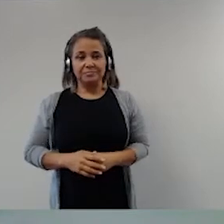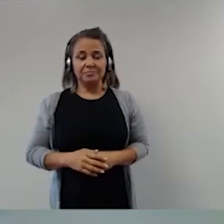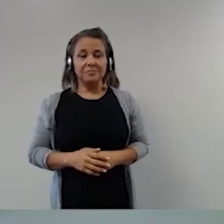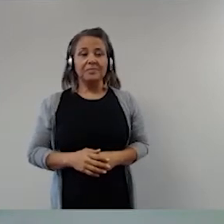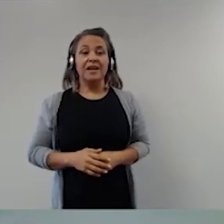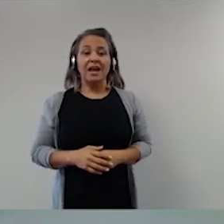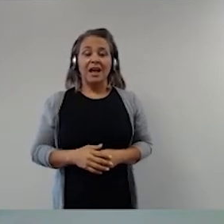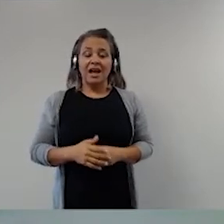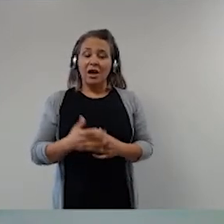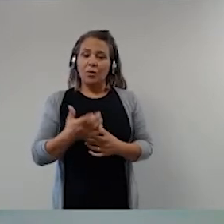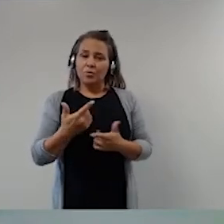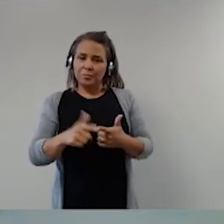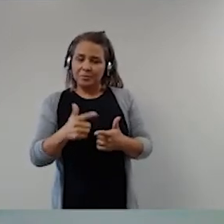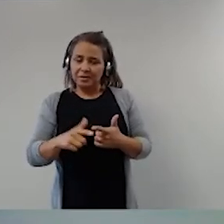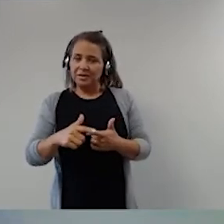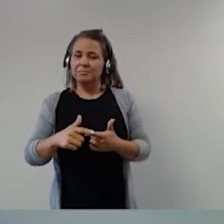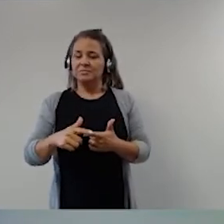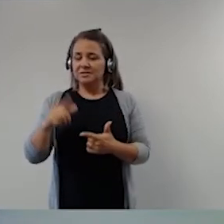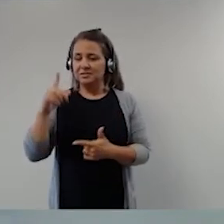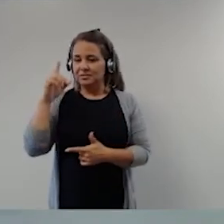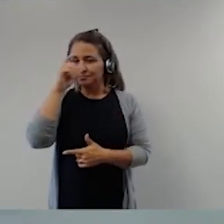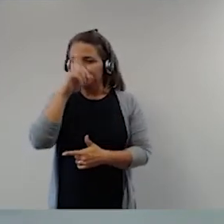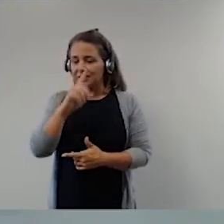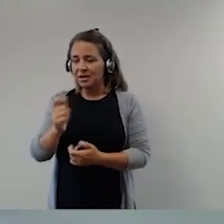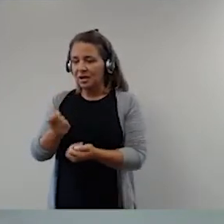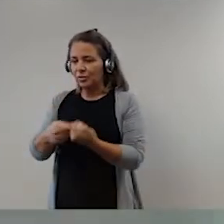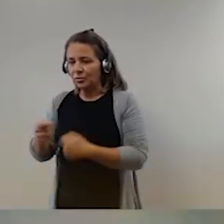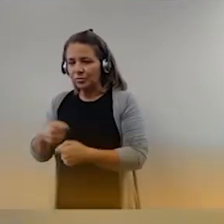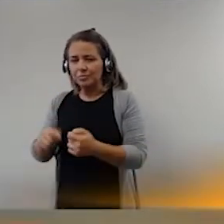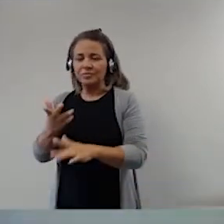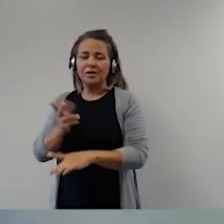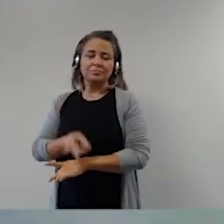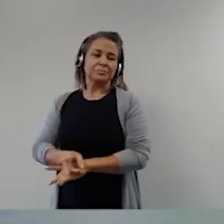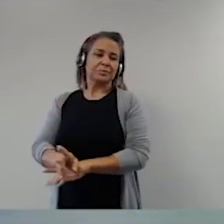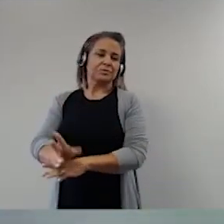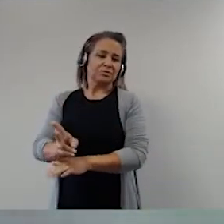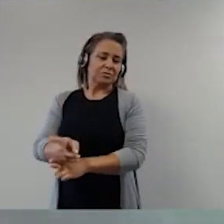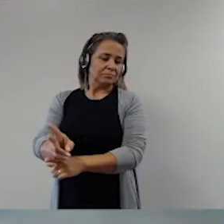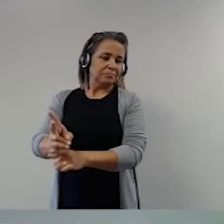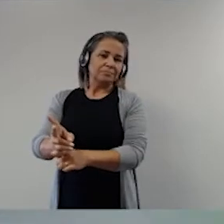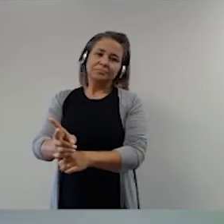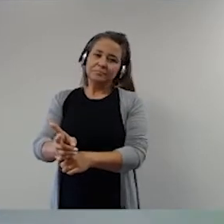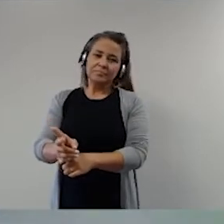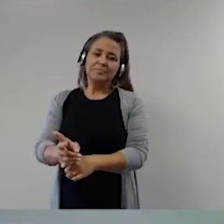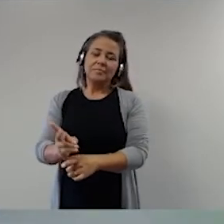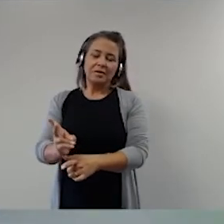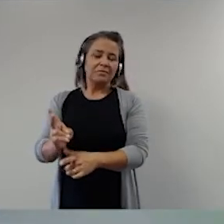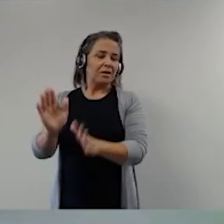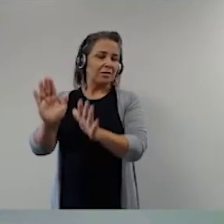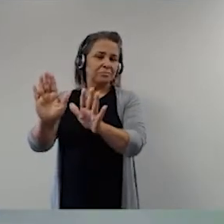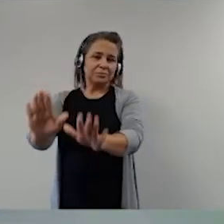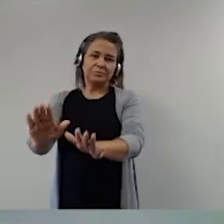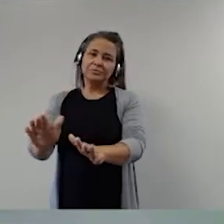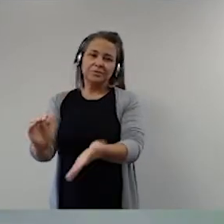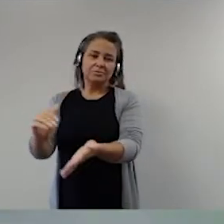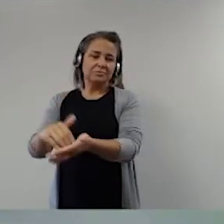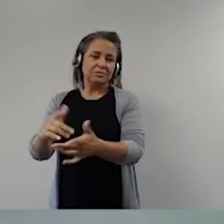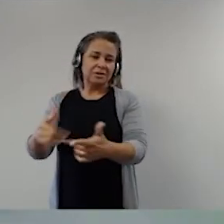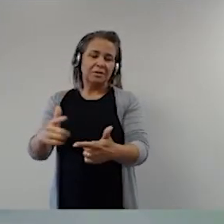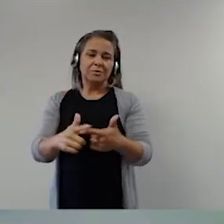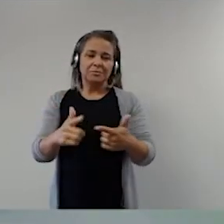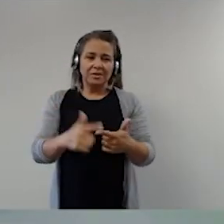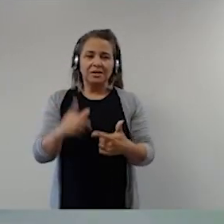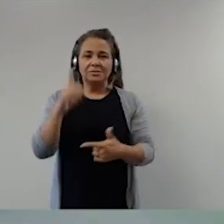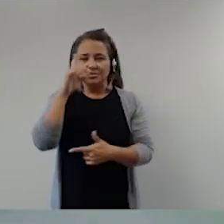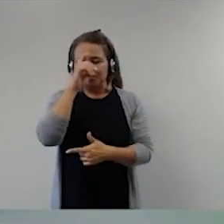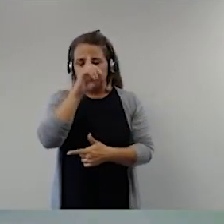econômica vai continuar. A pandemia está trazendo uma crise econômica que vai continuar e vai durar bastante tempo, vai ter muitas consequências como